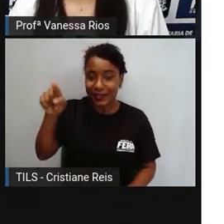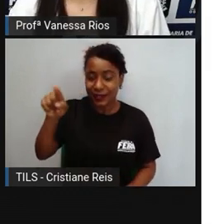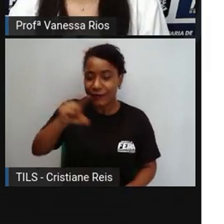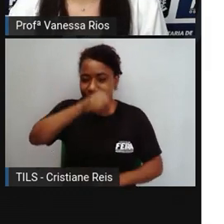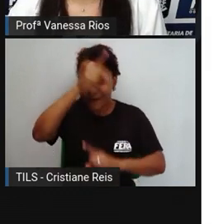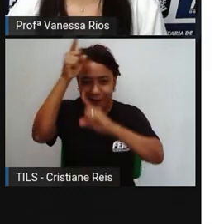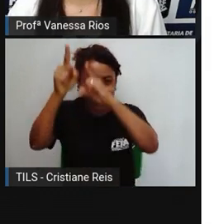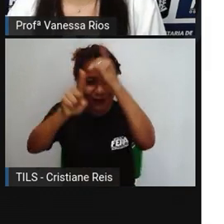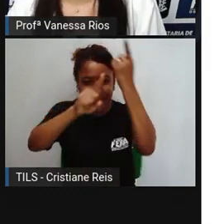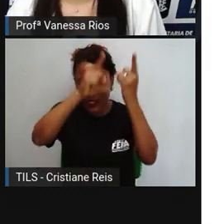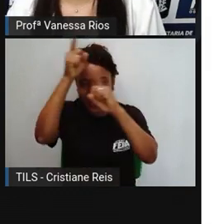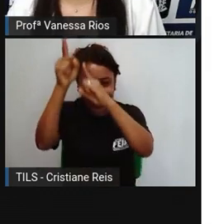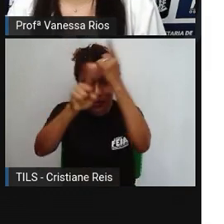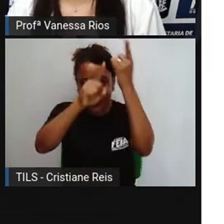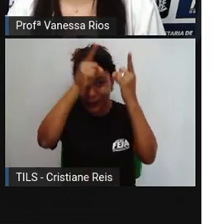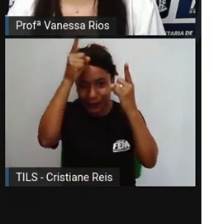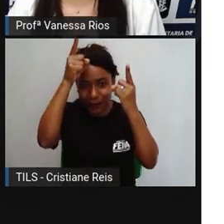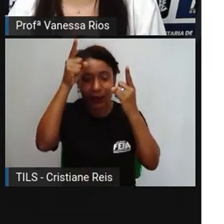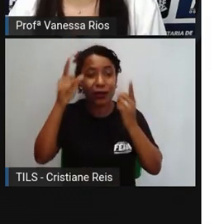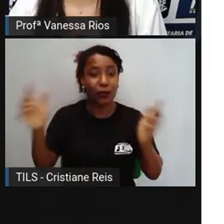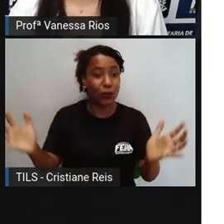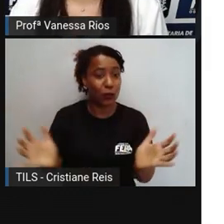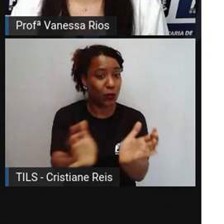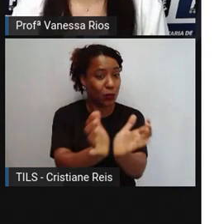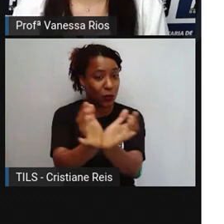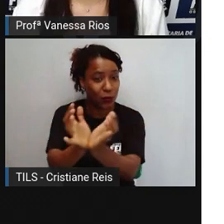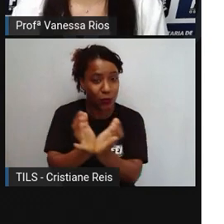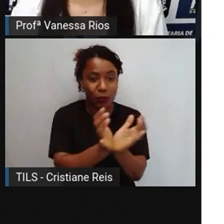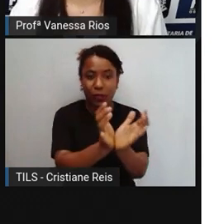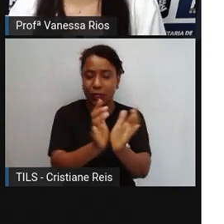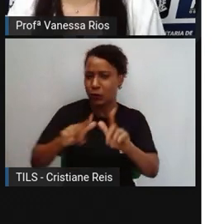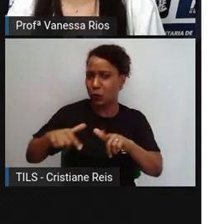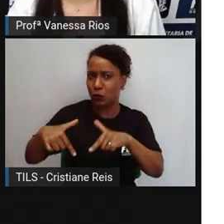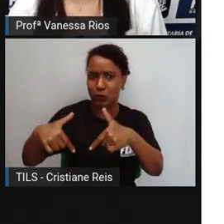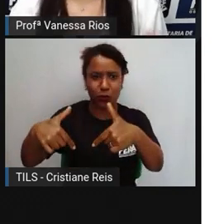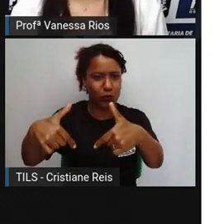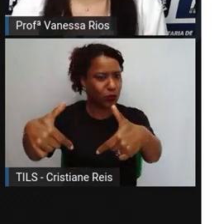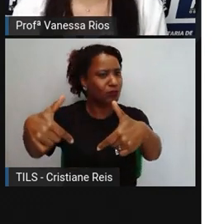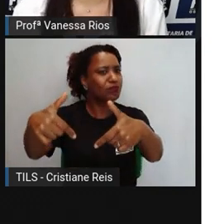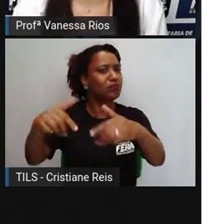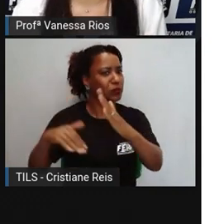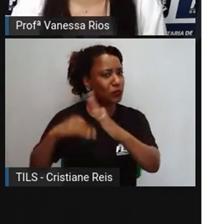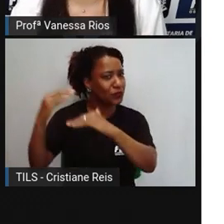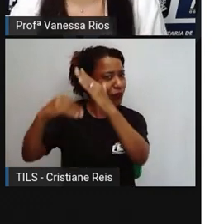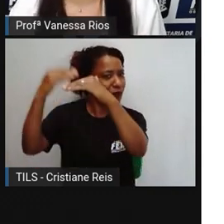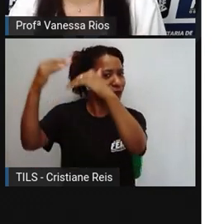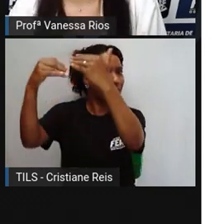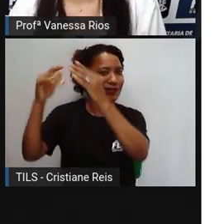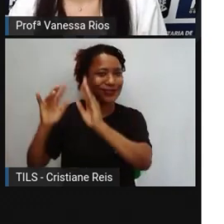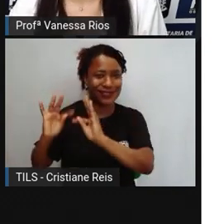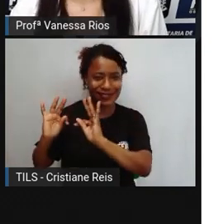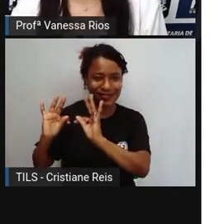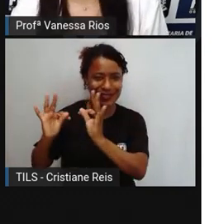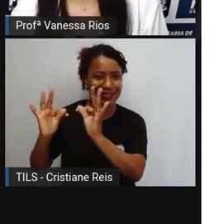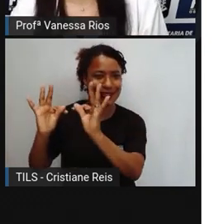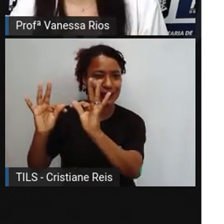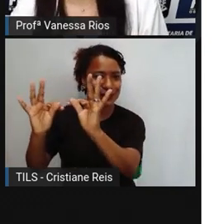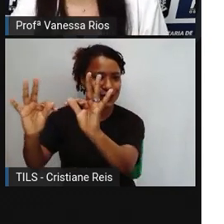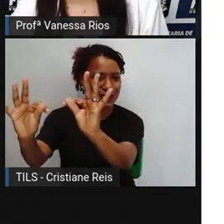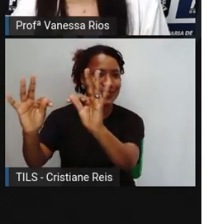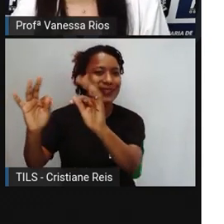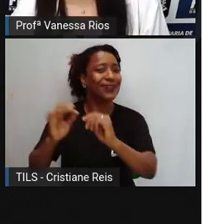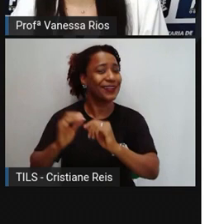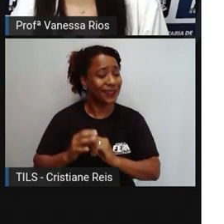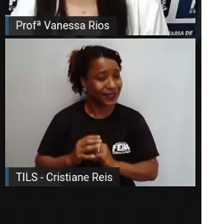muitas coisas, né, uma civilização muito avançada em muitos recursos tecnológicos, e a gente percebe